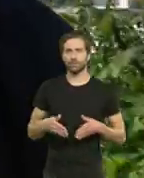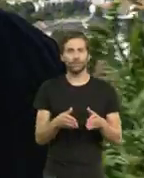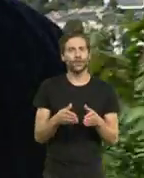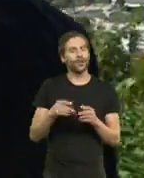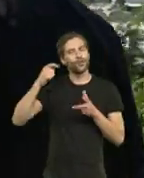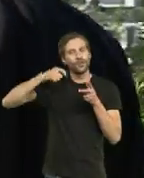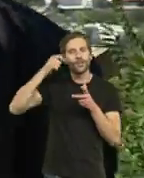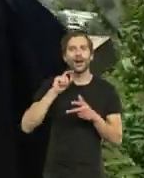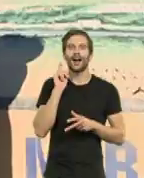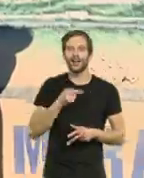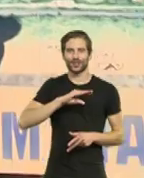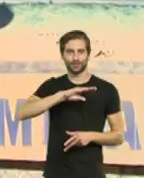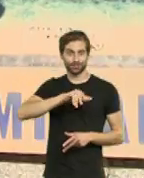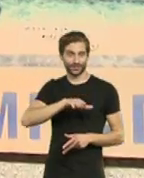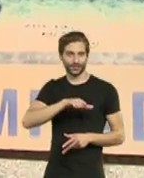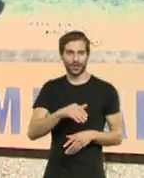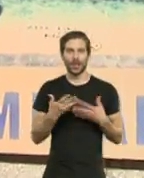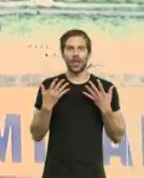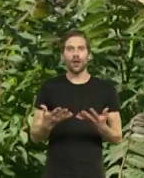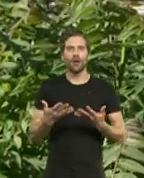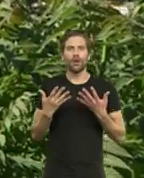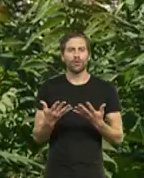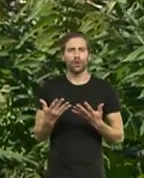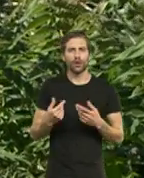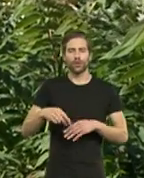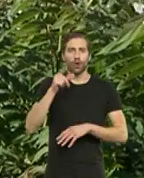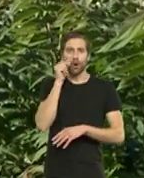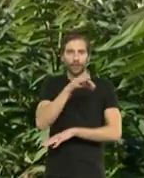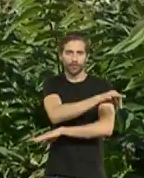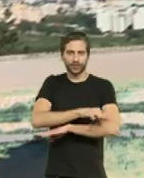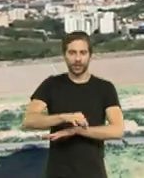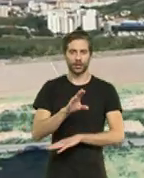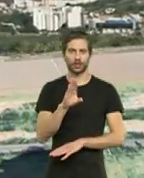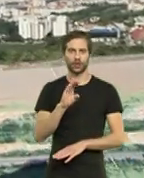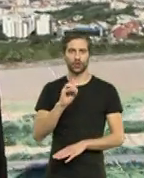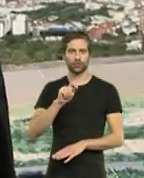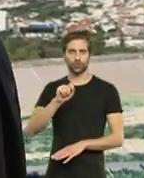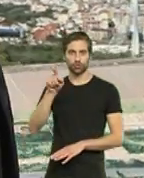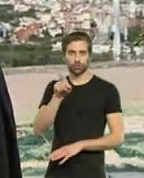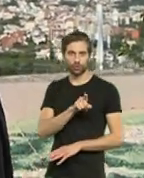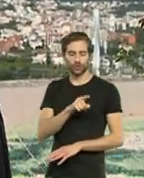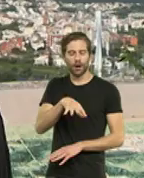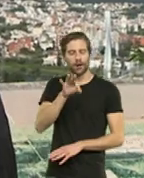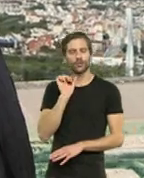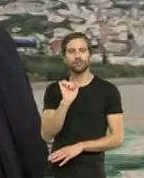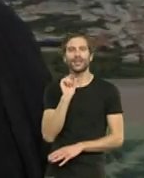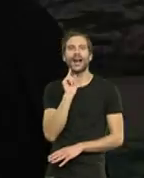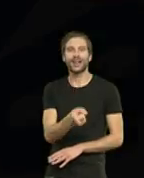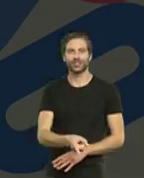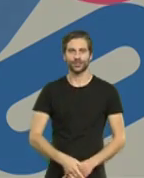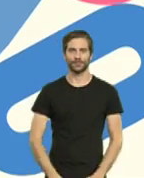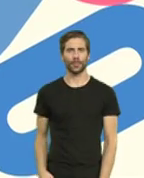Continuamos com a rubrica Sítios, desta vez vamos descobrir a escolha do arquiteto José António Bandeirinha.